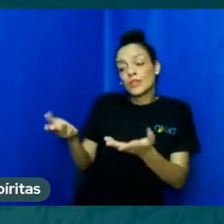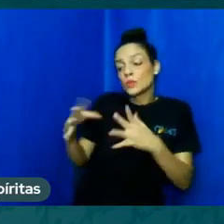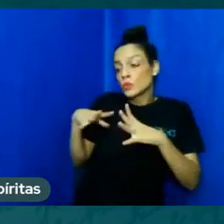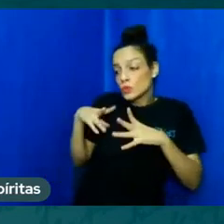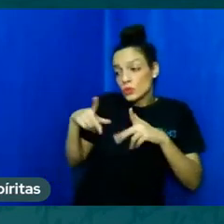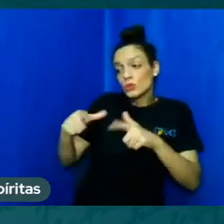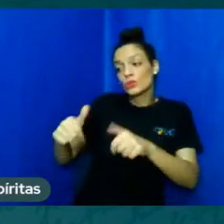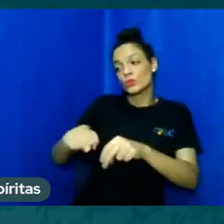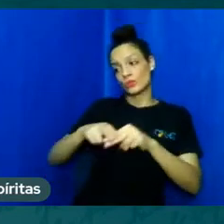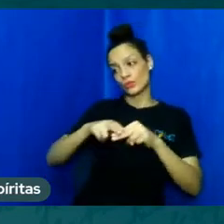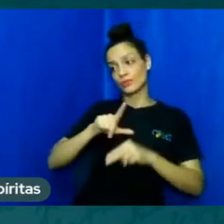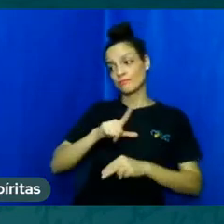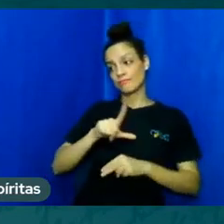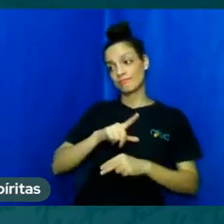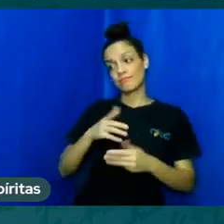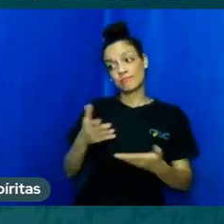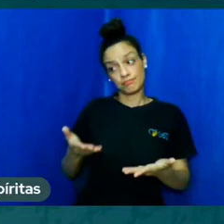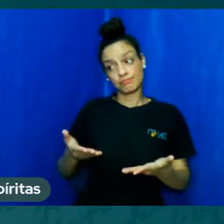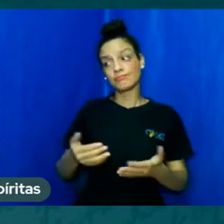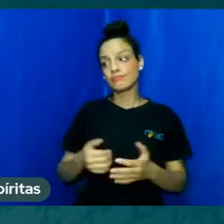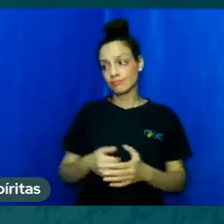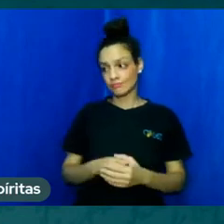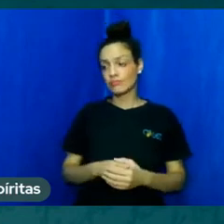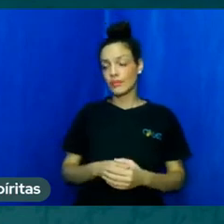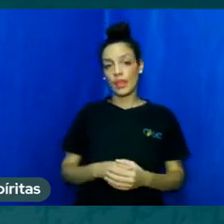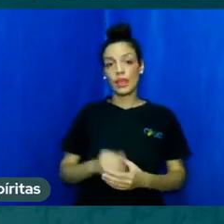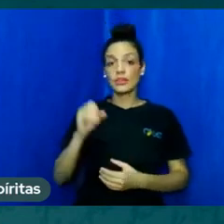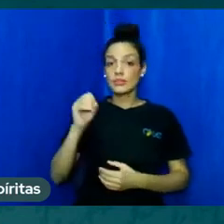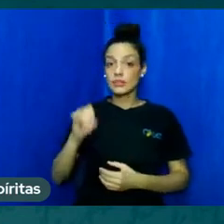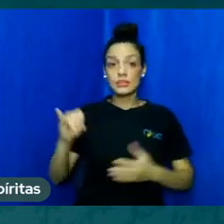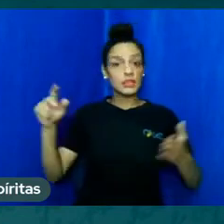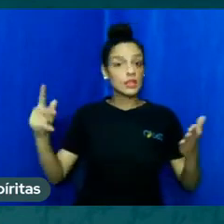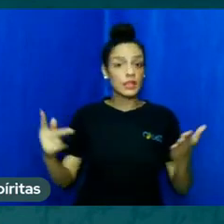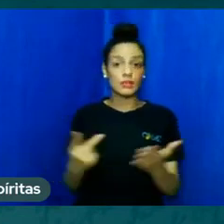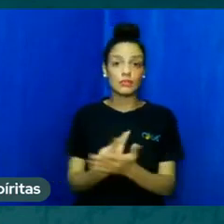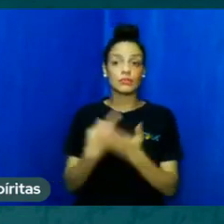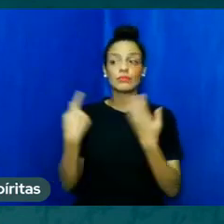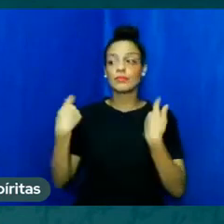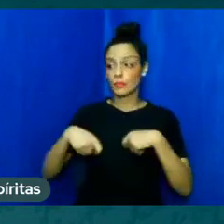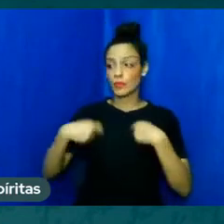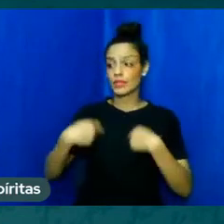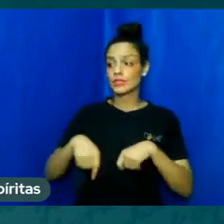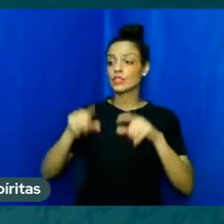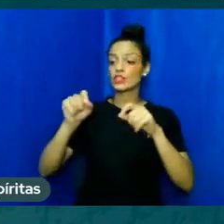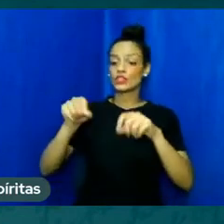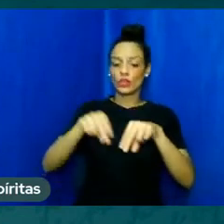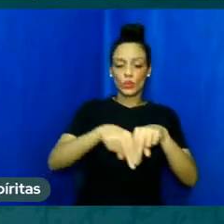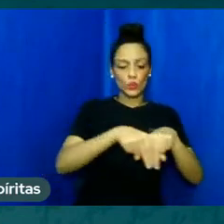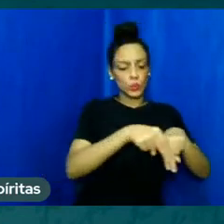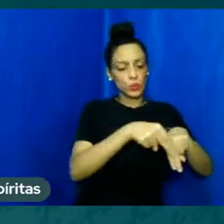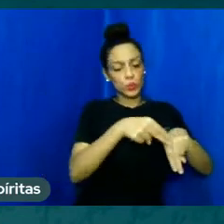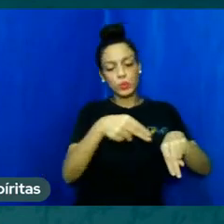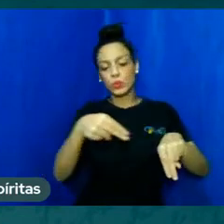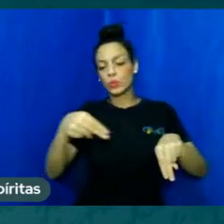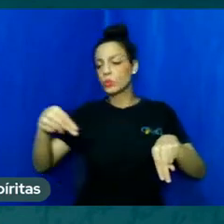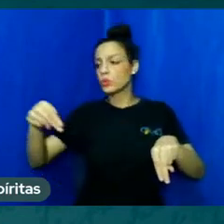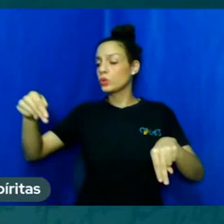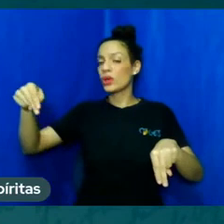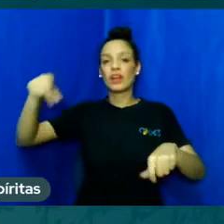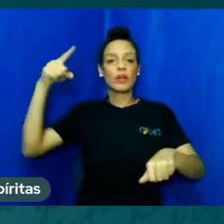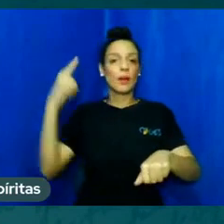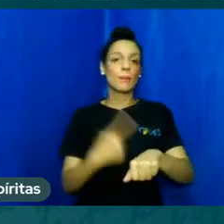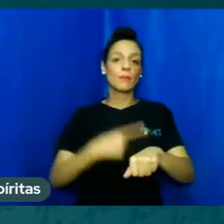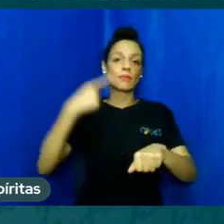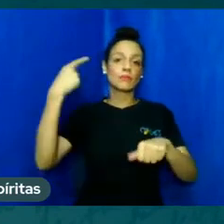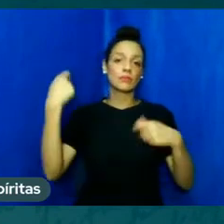tá quando Deus chama prematuramente alguém é porque ele considerou que já é o momento de se libertar de uma